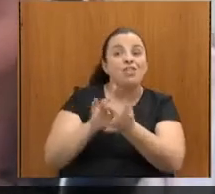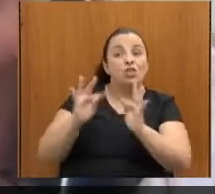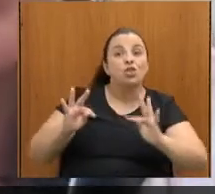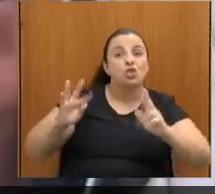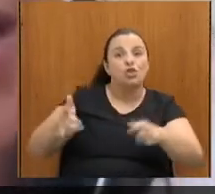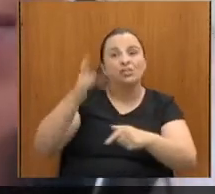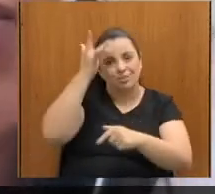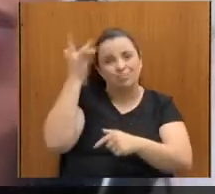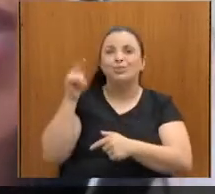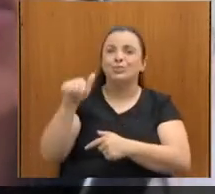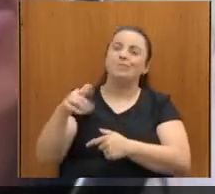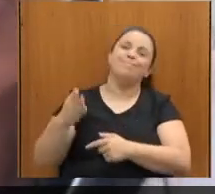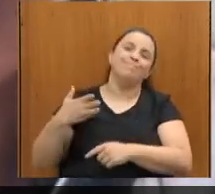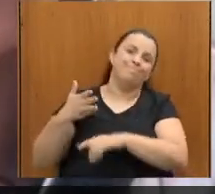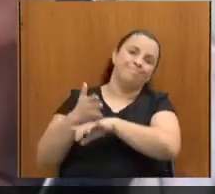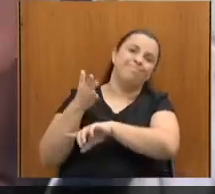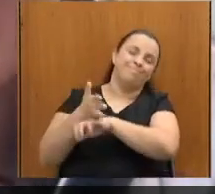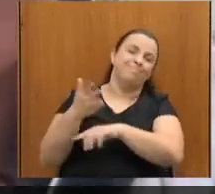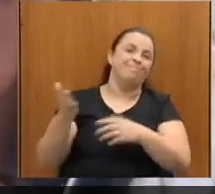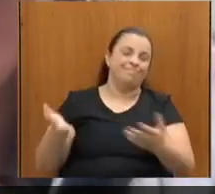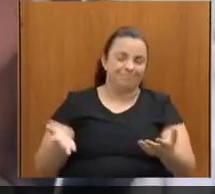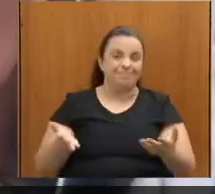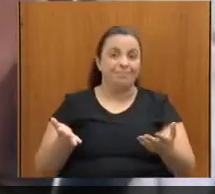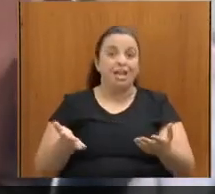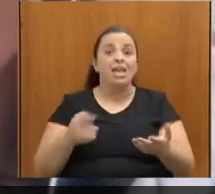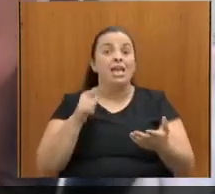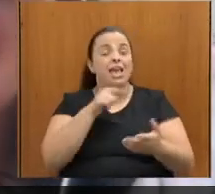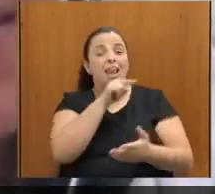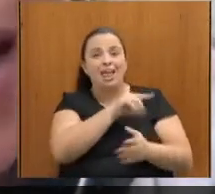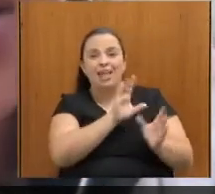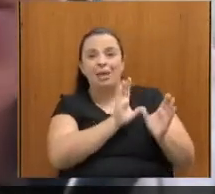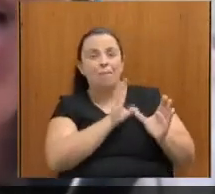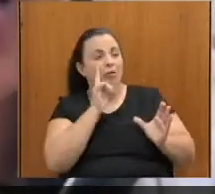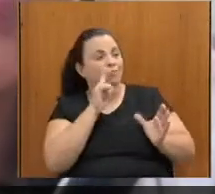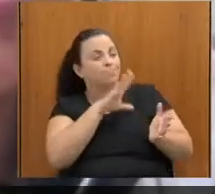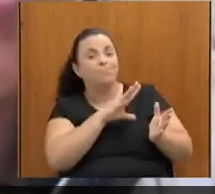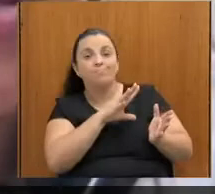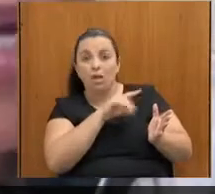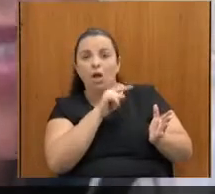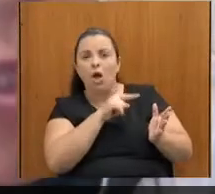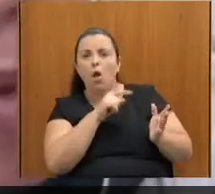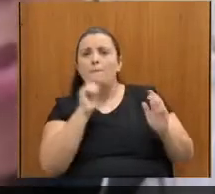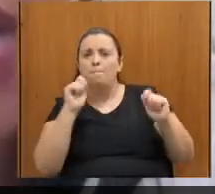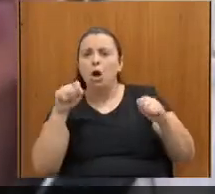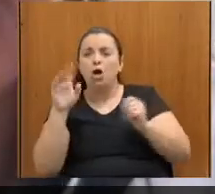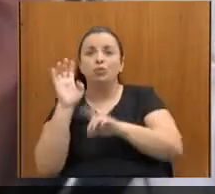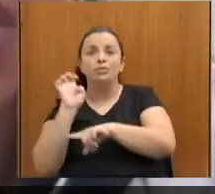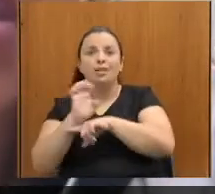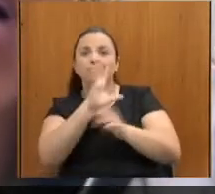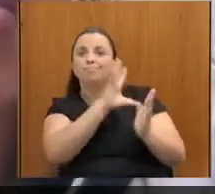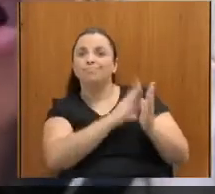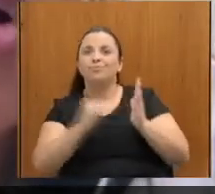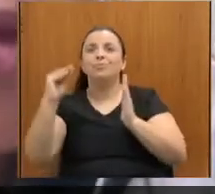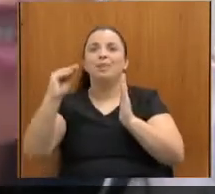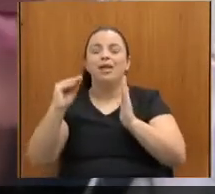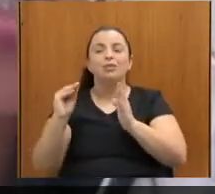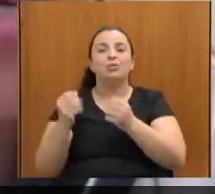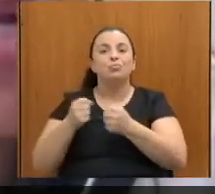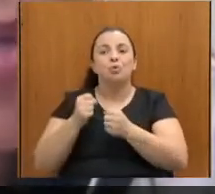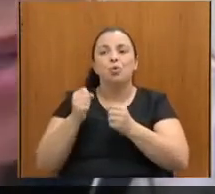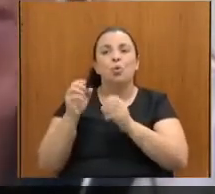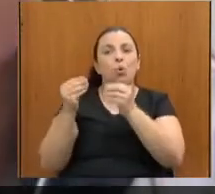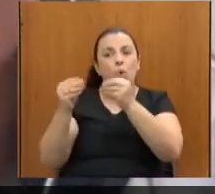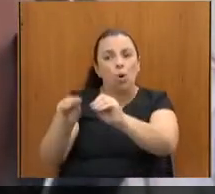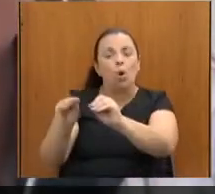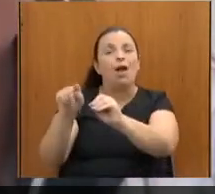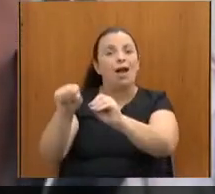e é um exemplo do que o Estado pode fazer em mais praças, em praças públicas em nosso Estado. O nosso projeto